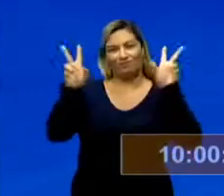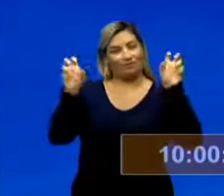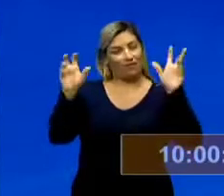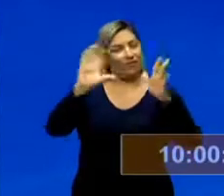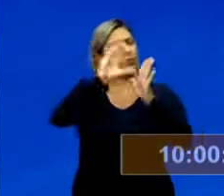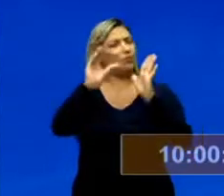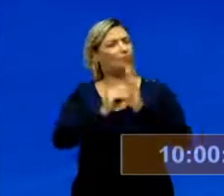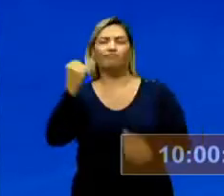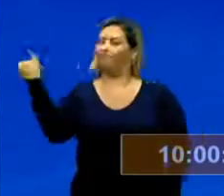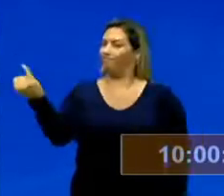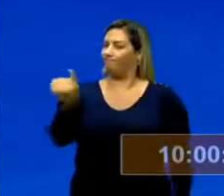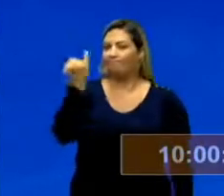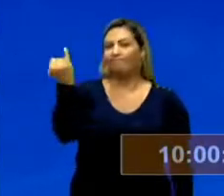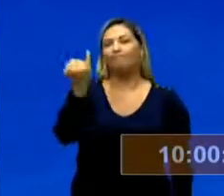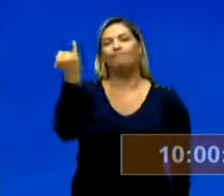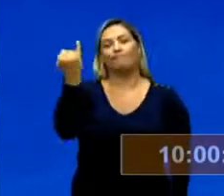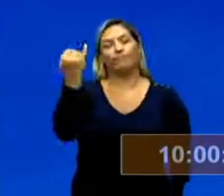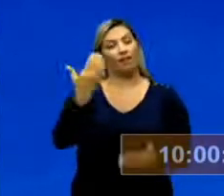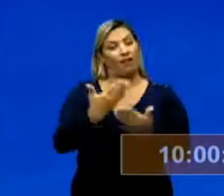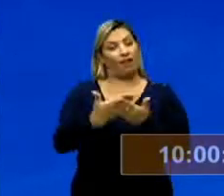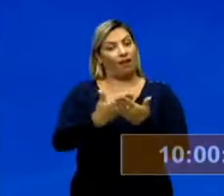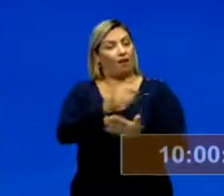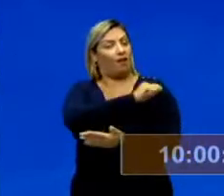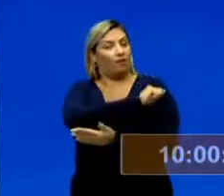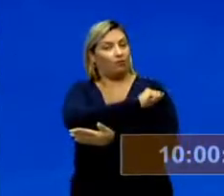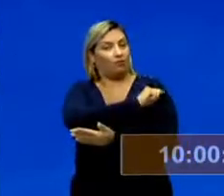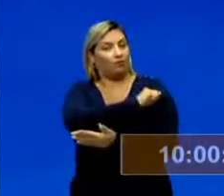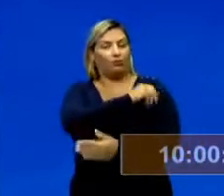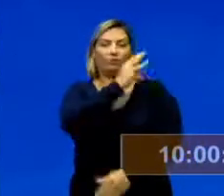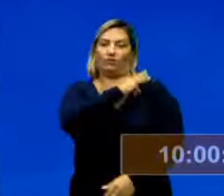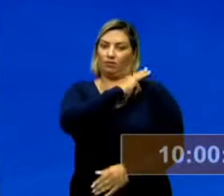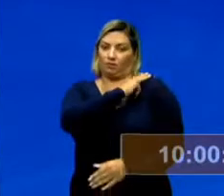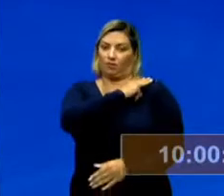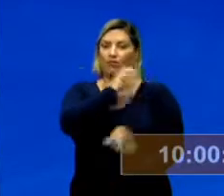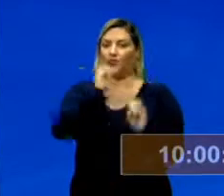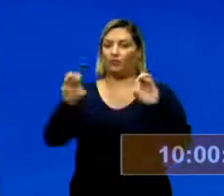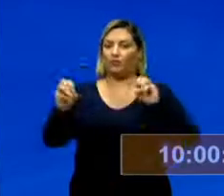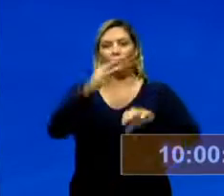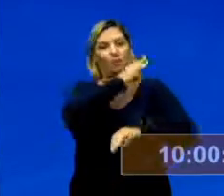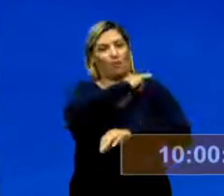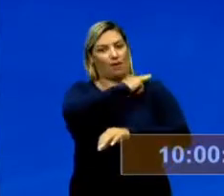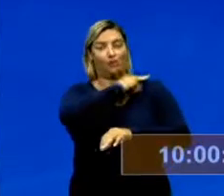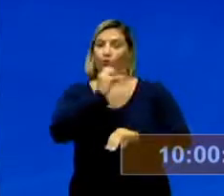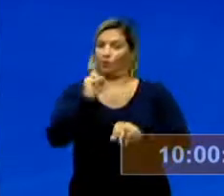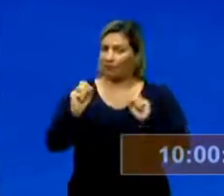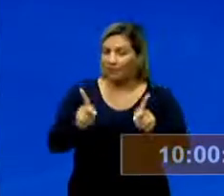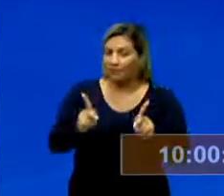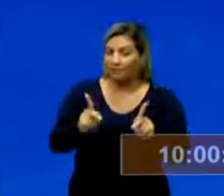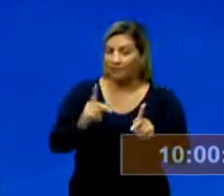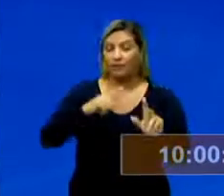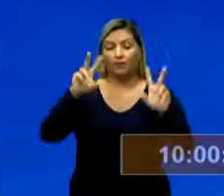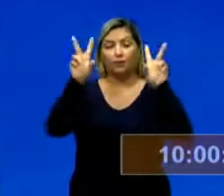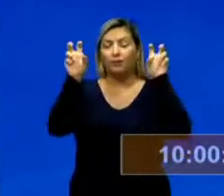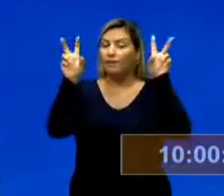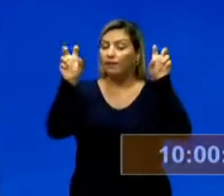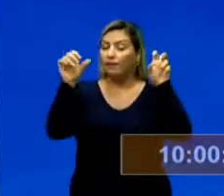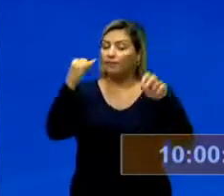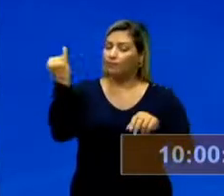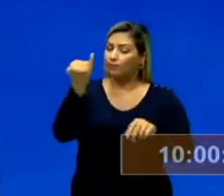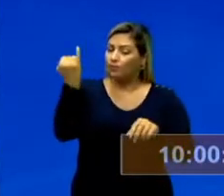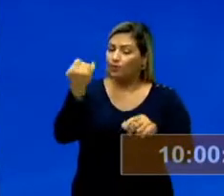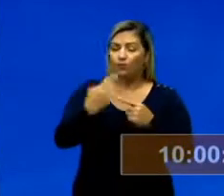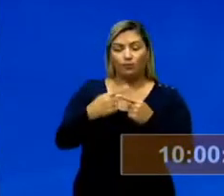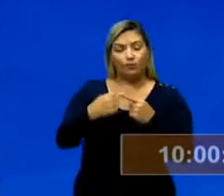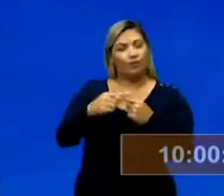importantíssimo para os estudantes da terceira série do ensino médio, tá bom? Veja, esse tema é muito importante